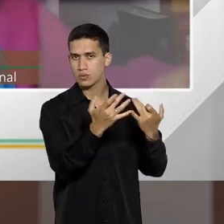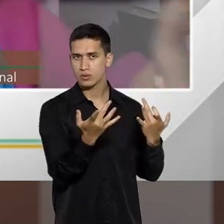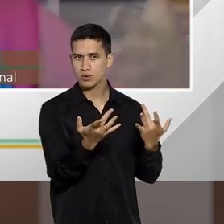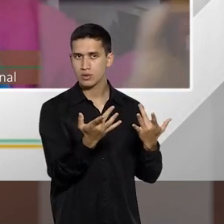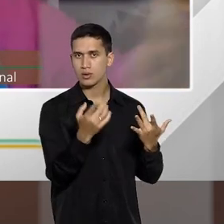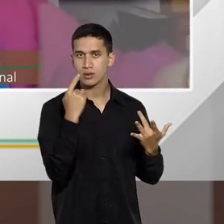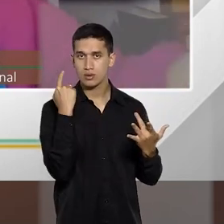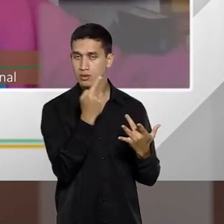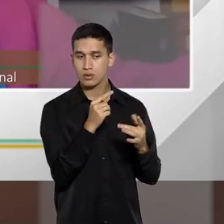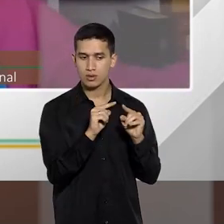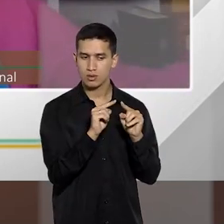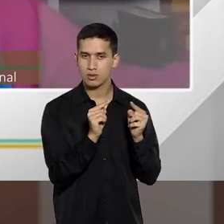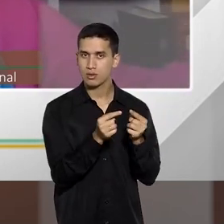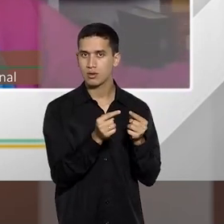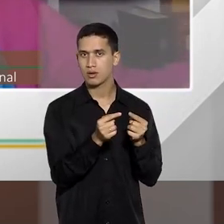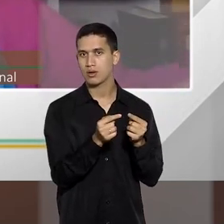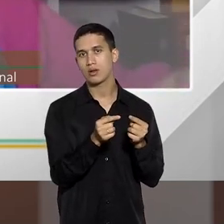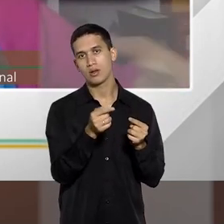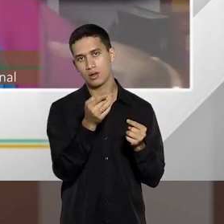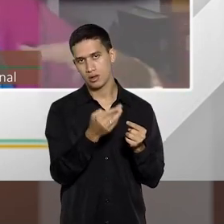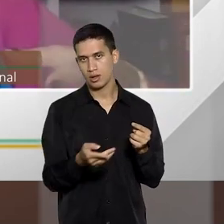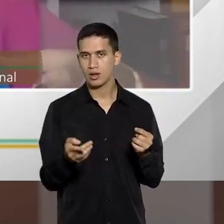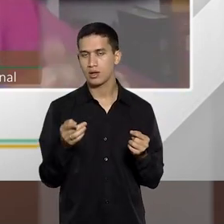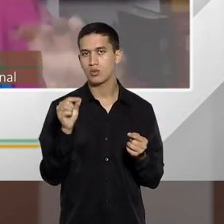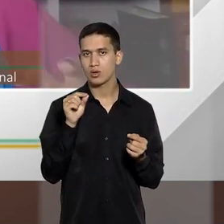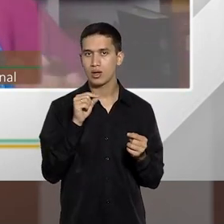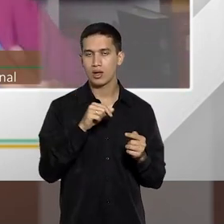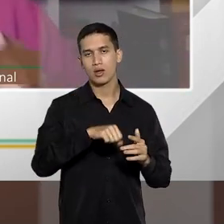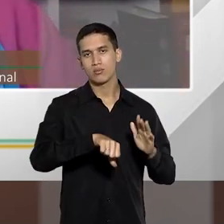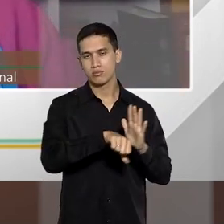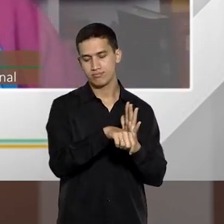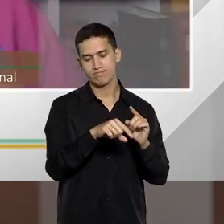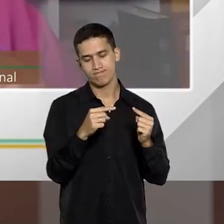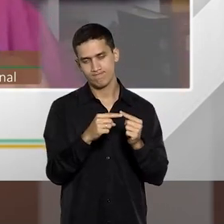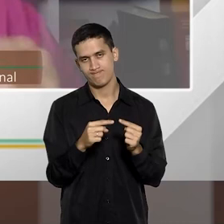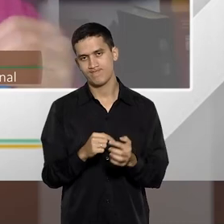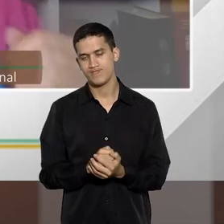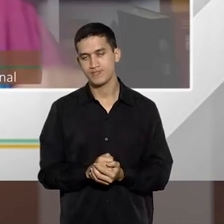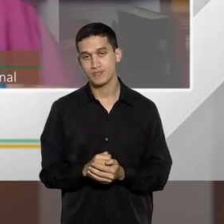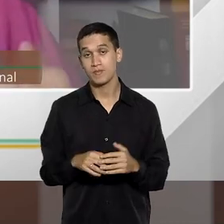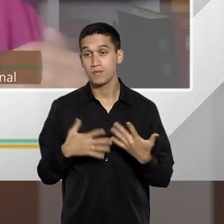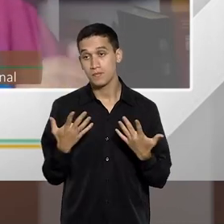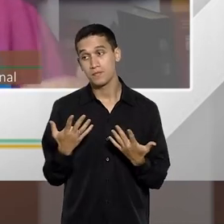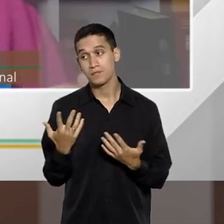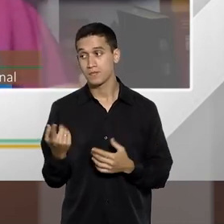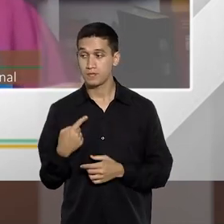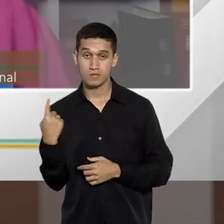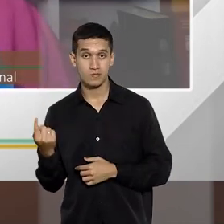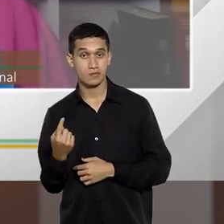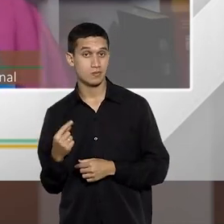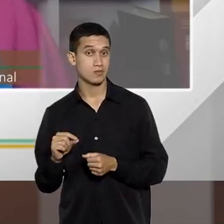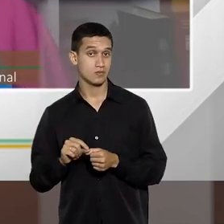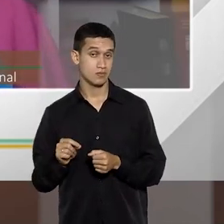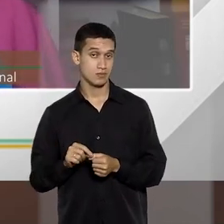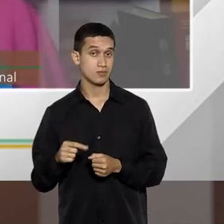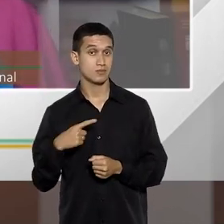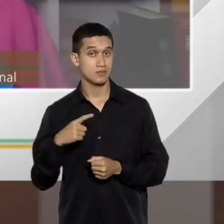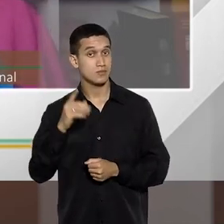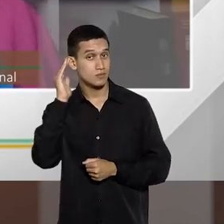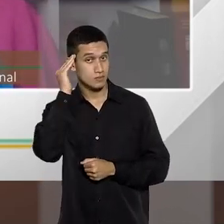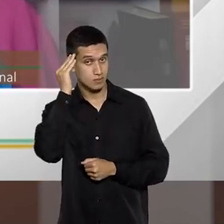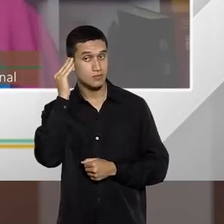especificamente a pena ser aplicada. Então, o que a gente vai fazer é, existe aí um entendimento